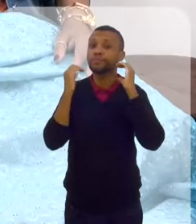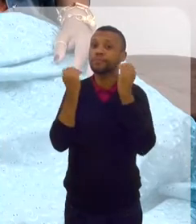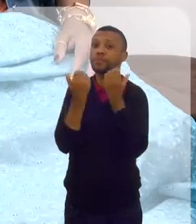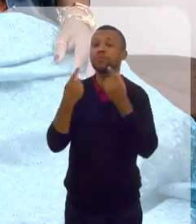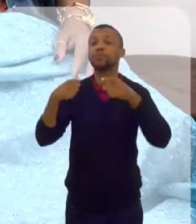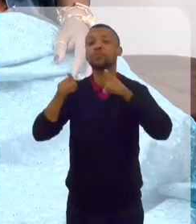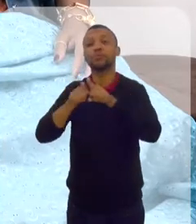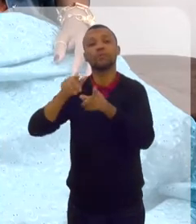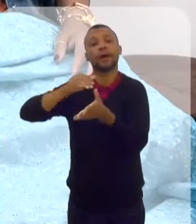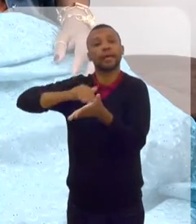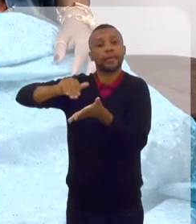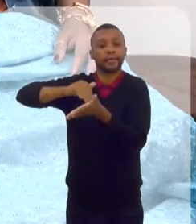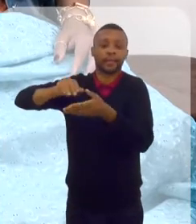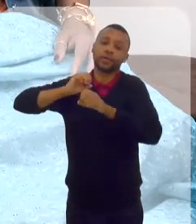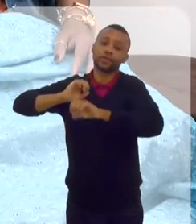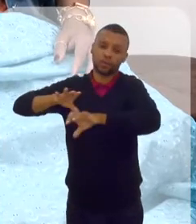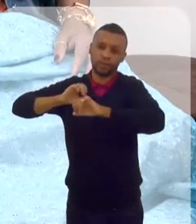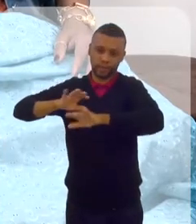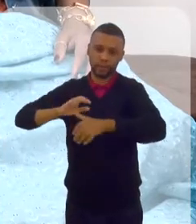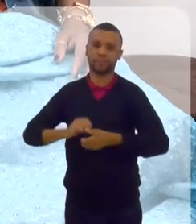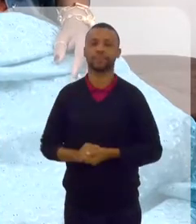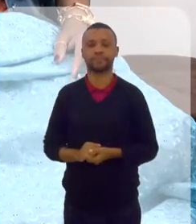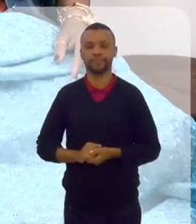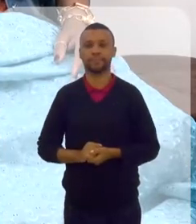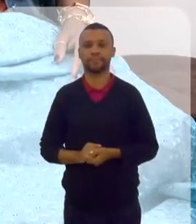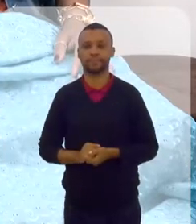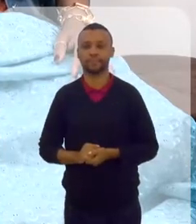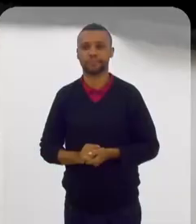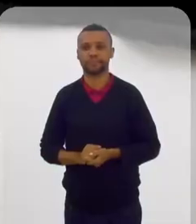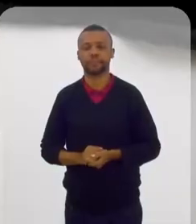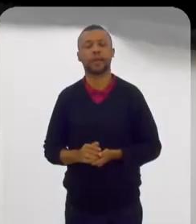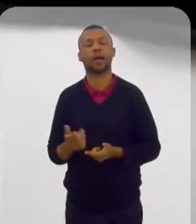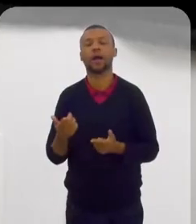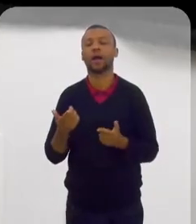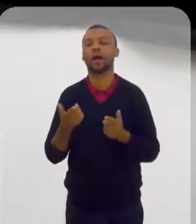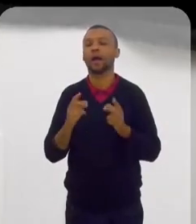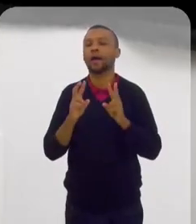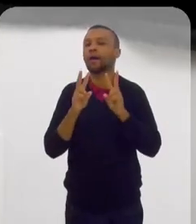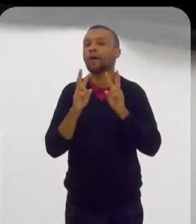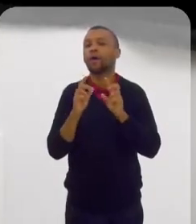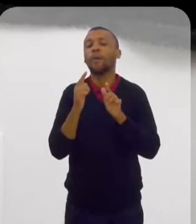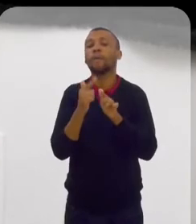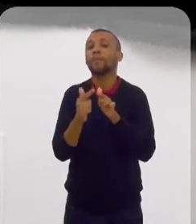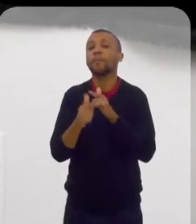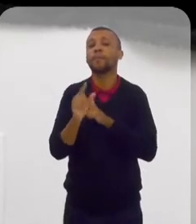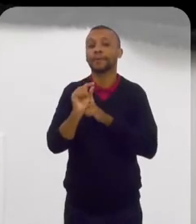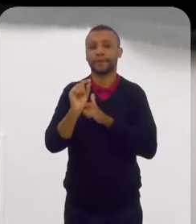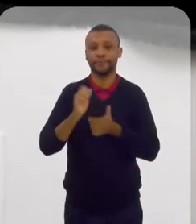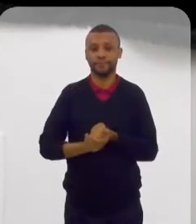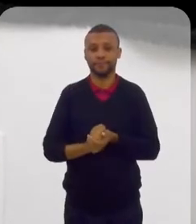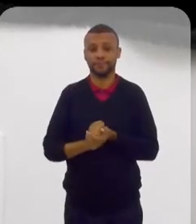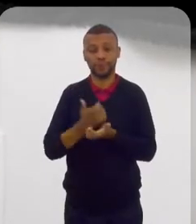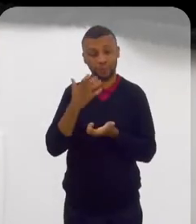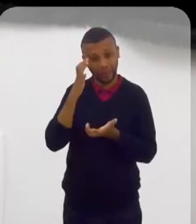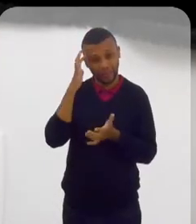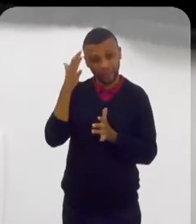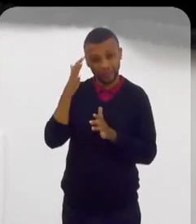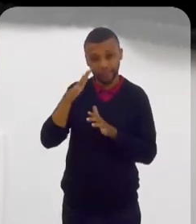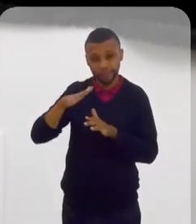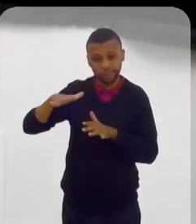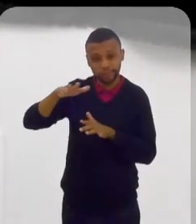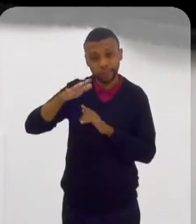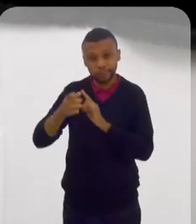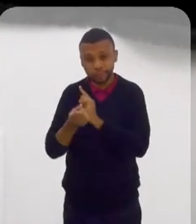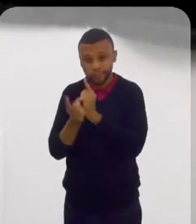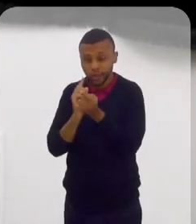a Secretaria de Educação. É assim, olha só, a questão... O que que acontece? A realidade islâmica de um revertido num